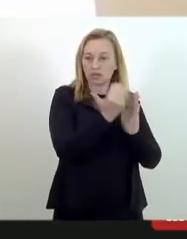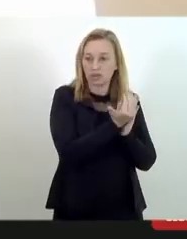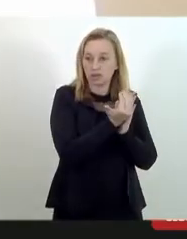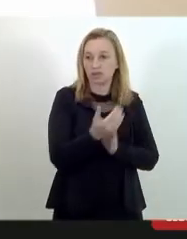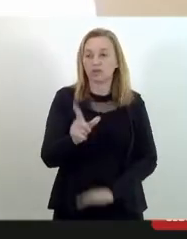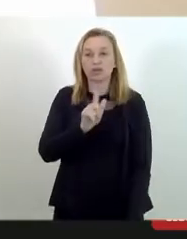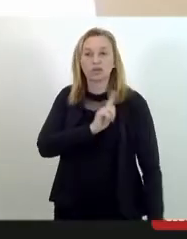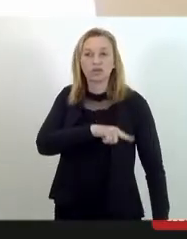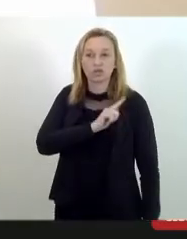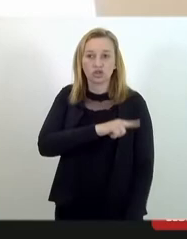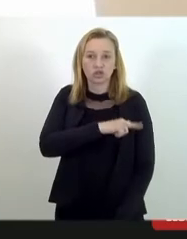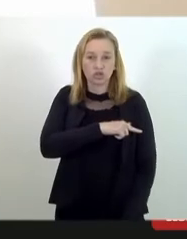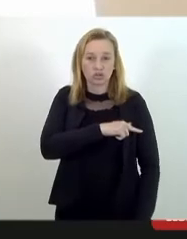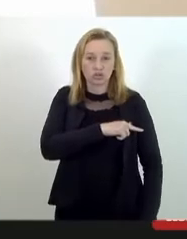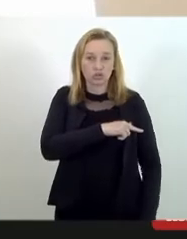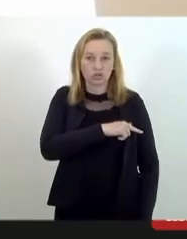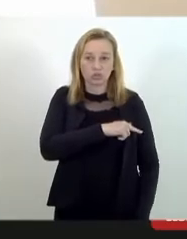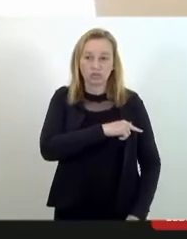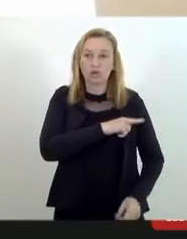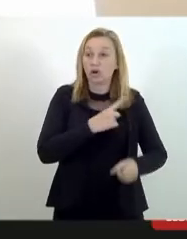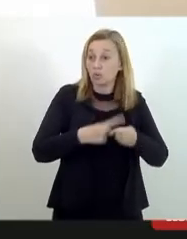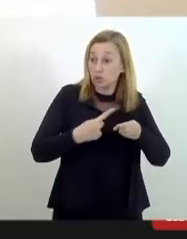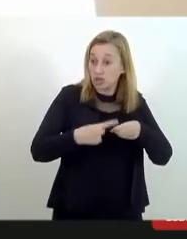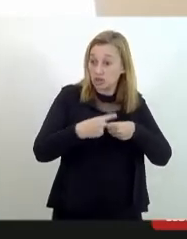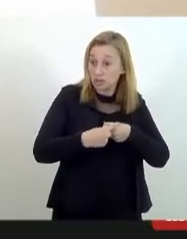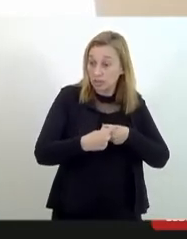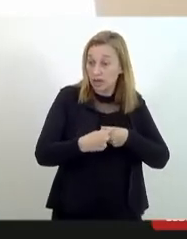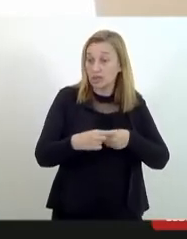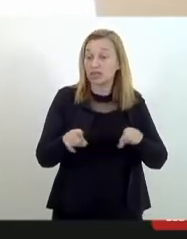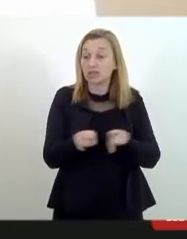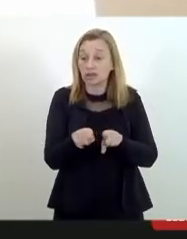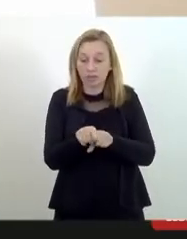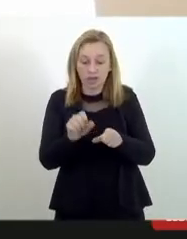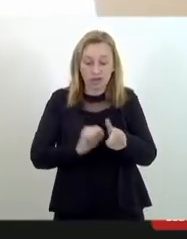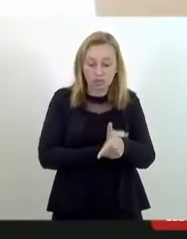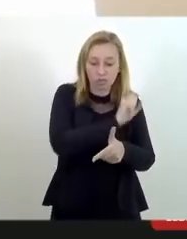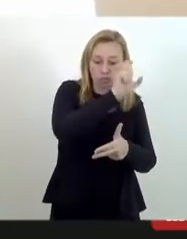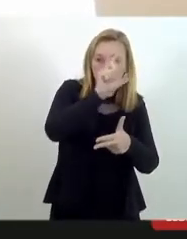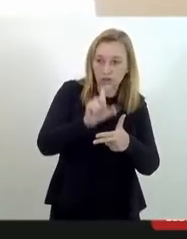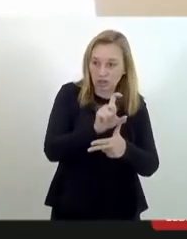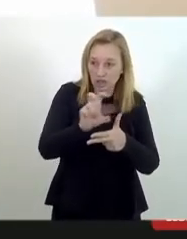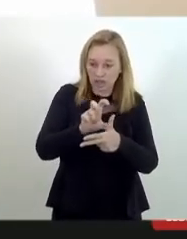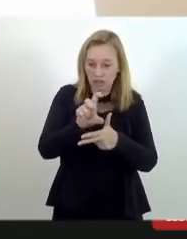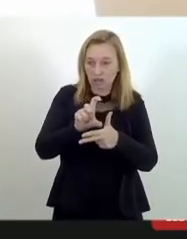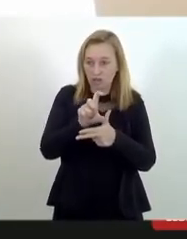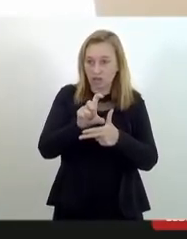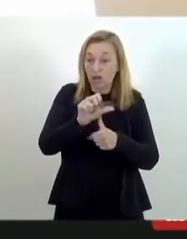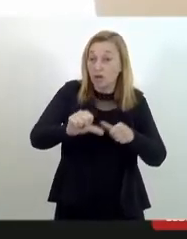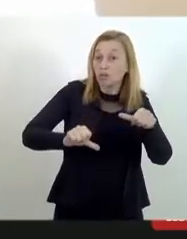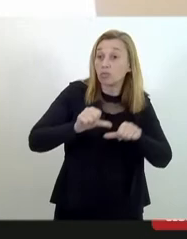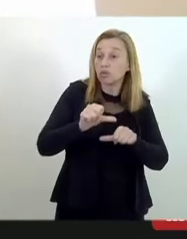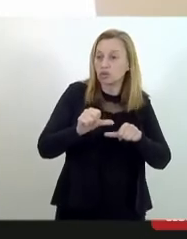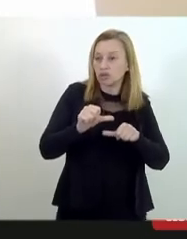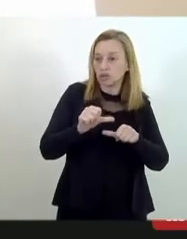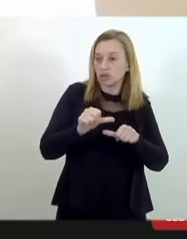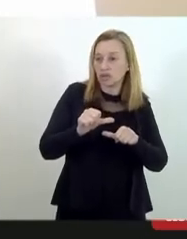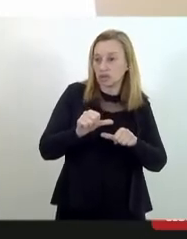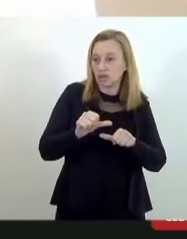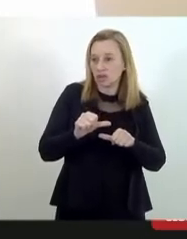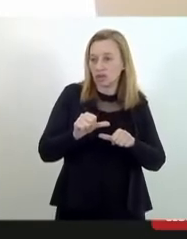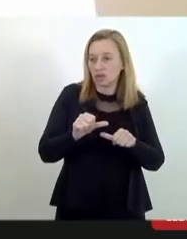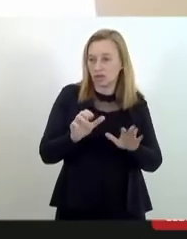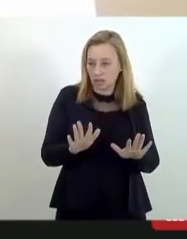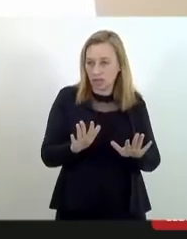interlocução com os Executivos Municipais em processos que promovam e modifiquem esse quadro porque a médio e longo